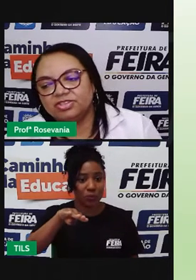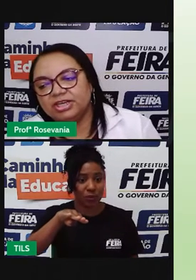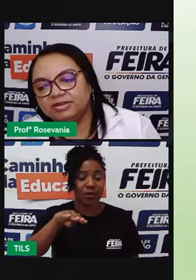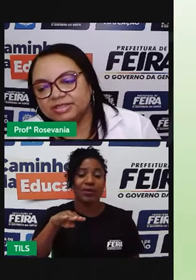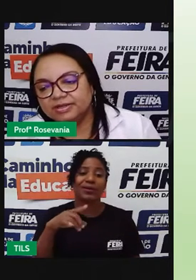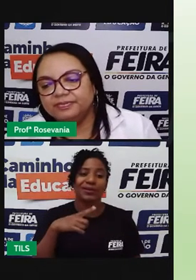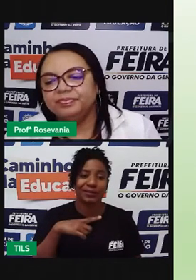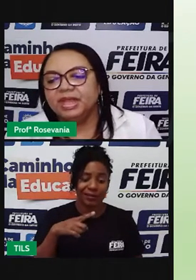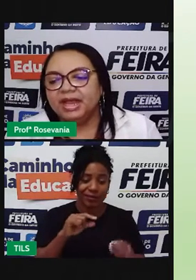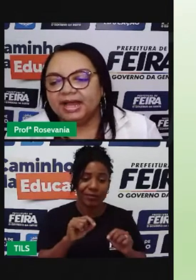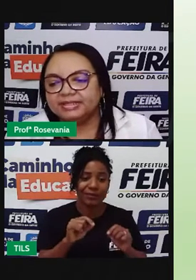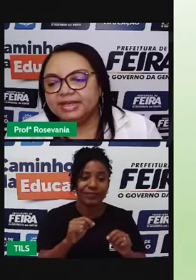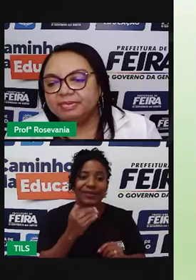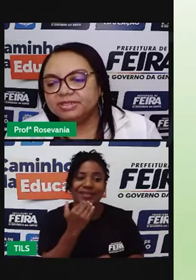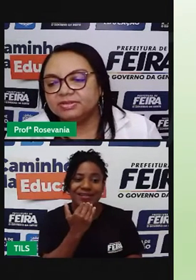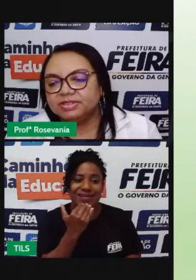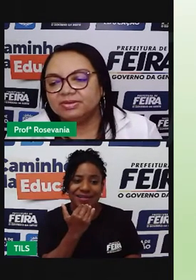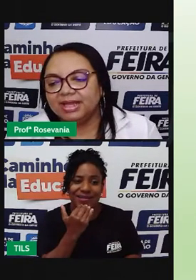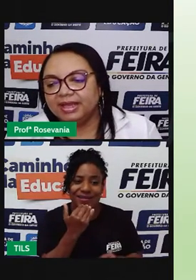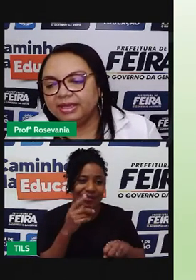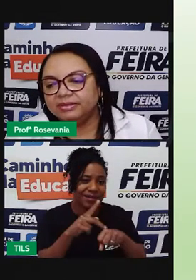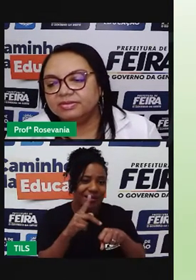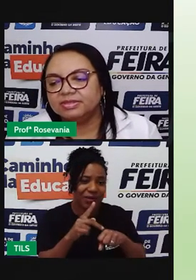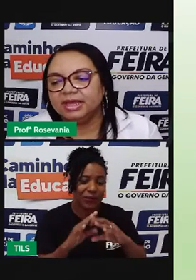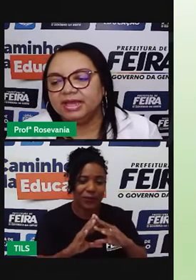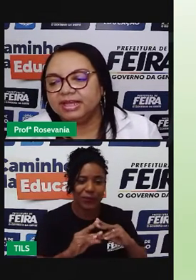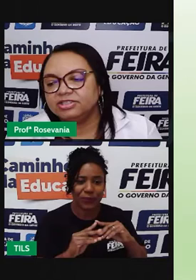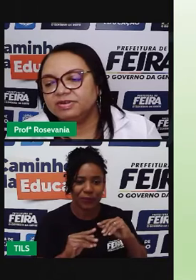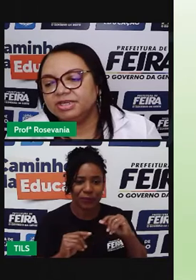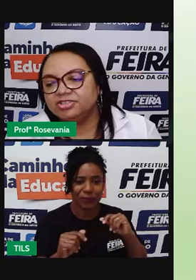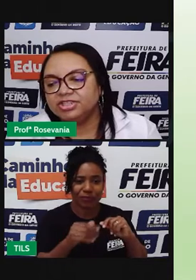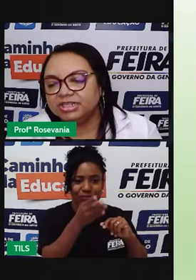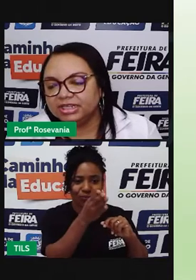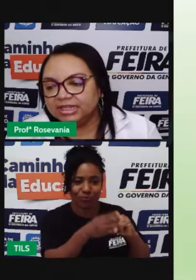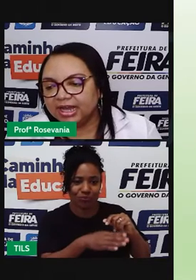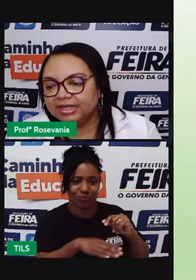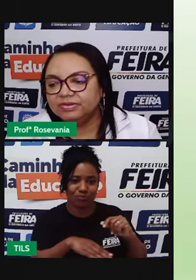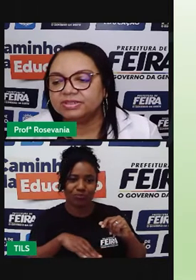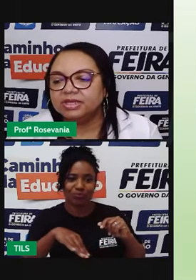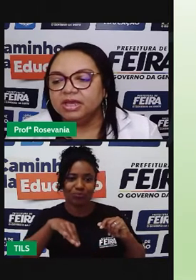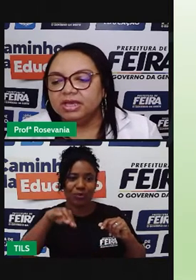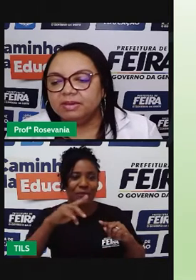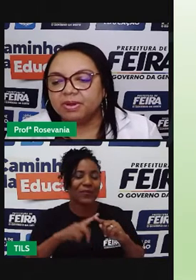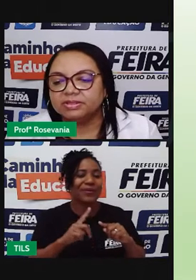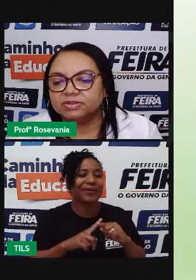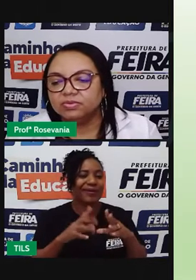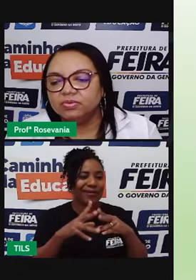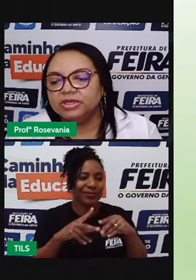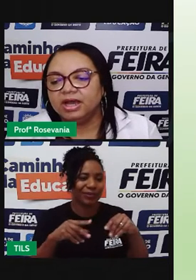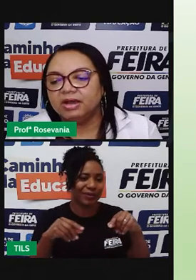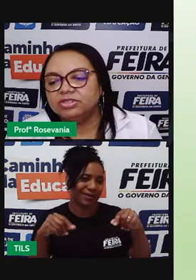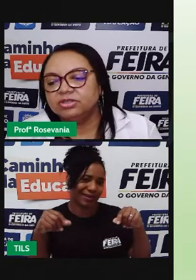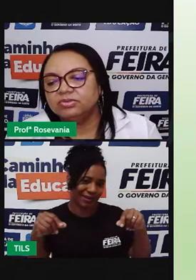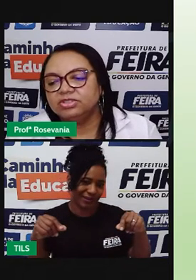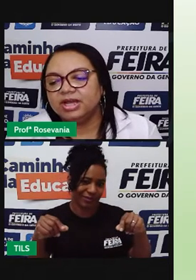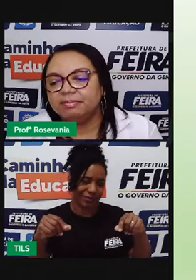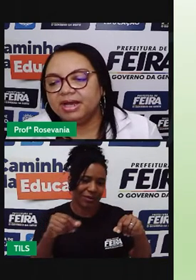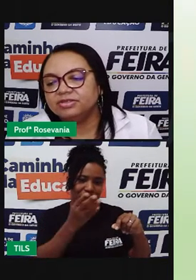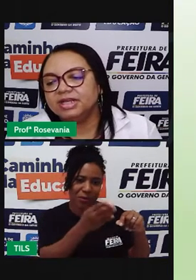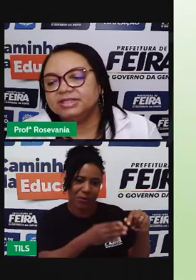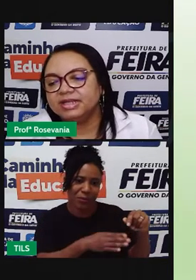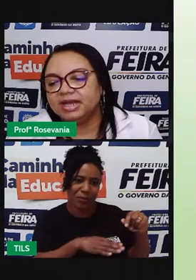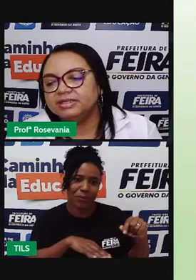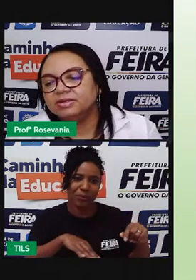processo de erosão, as depressões são terrenos relativamente inclinados e possuem altitude